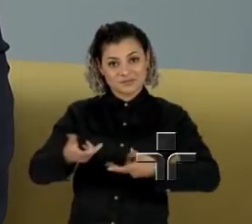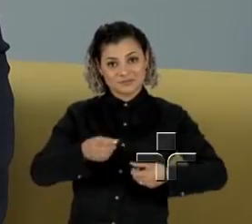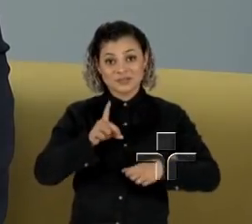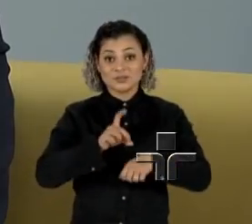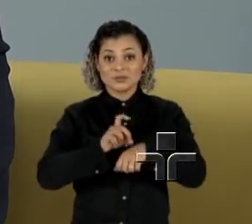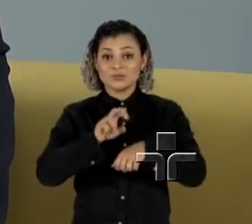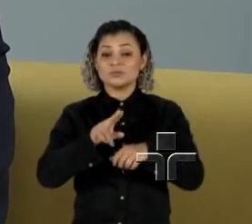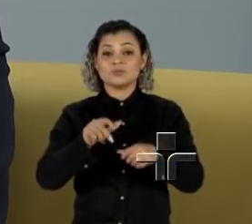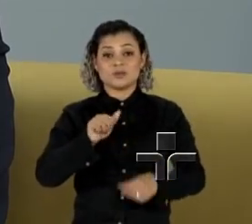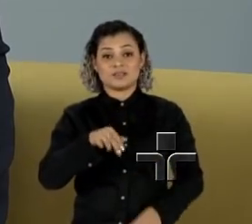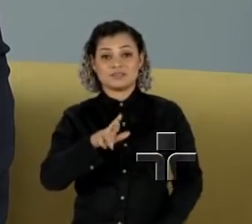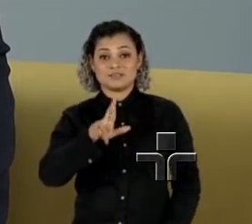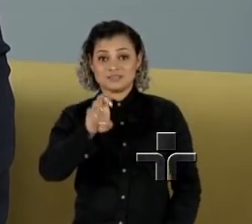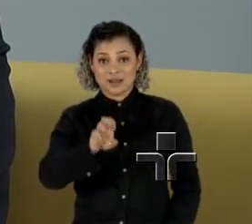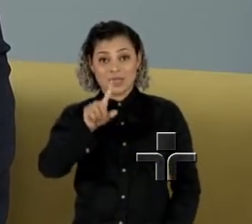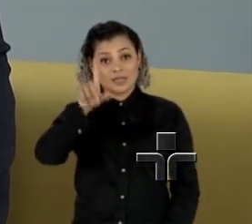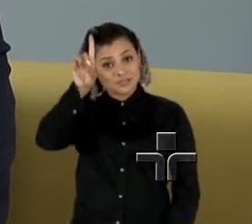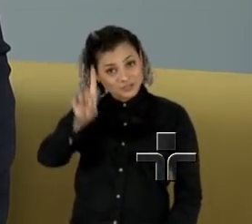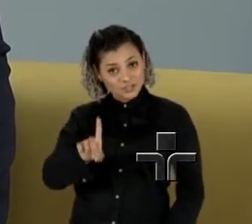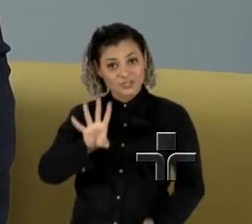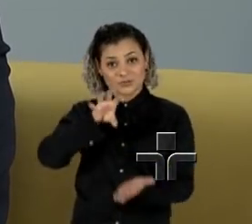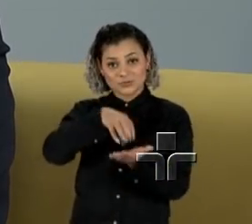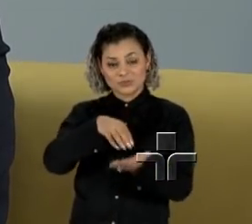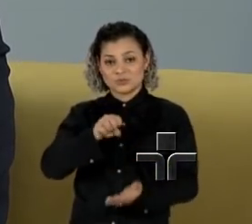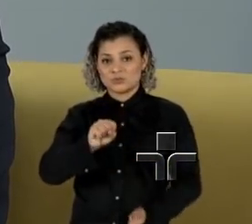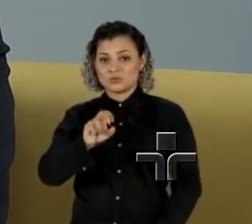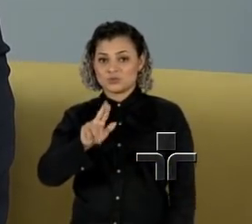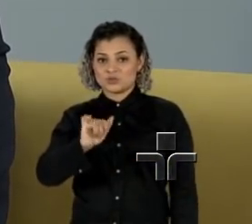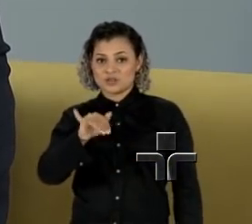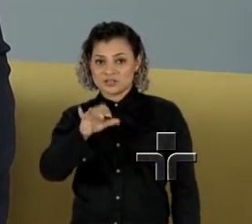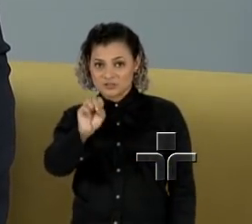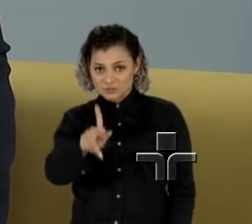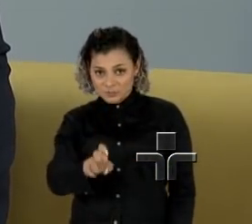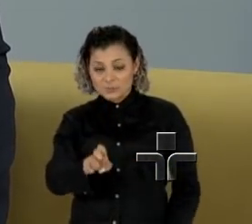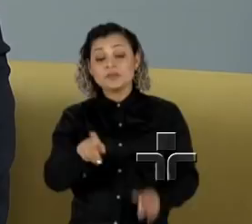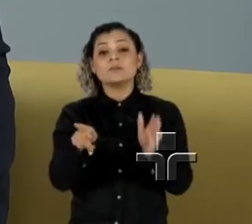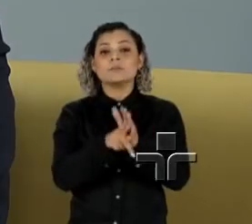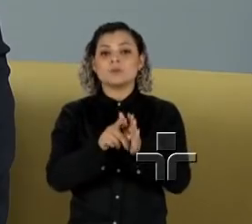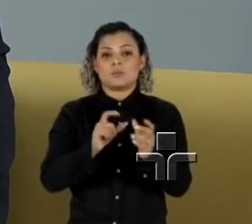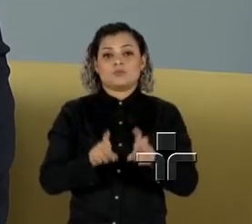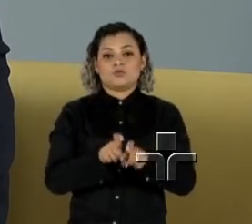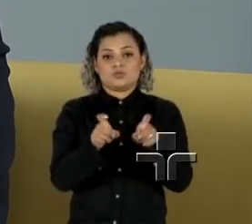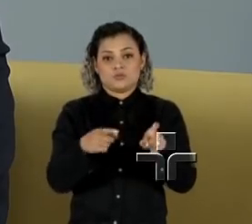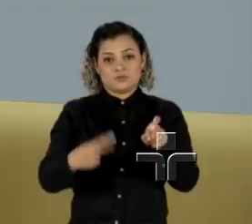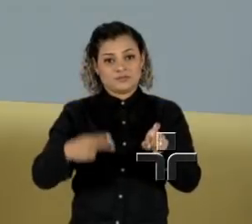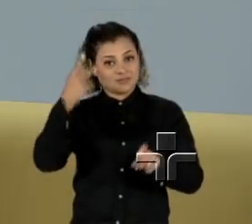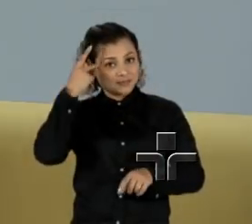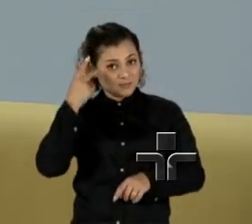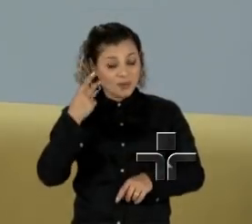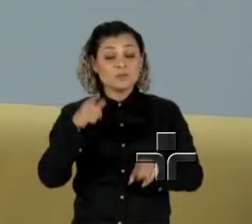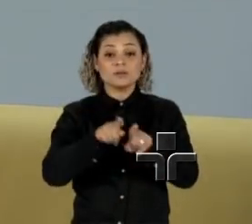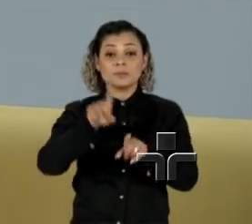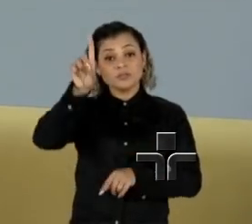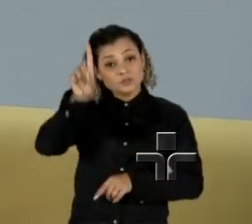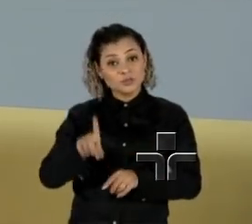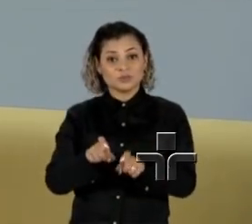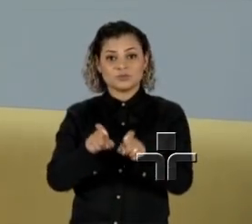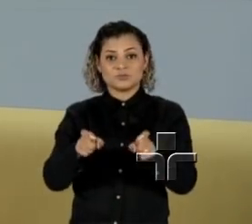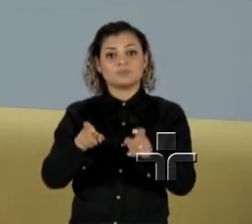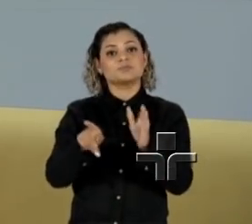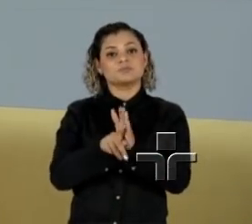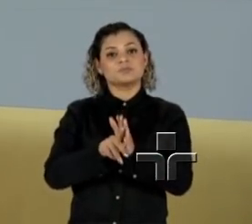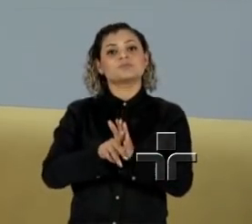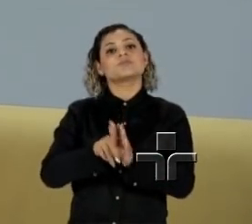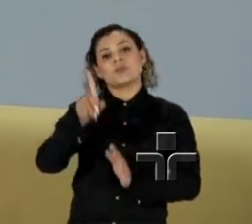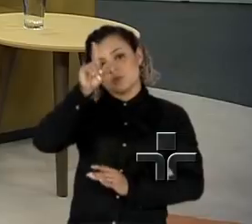doutor André Malavase, que é diretor da SOGESP, a Associação de Obstetrícia e Ginecologia de São Paulo e diretor de ginecologia do Hospital